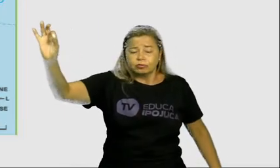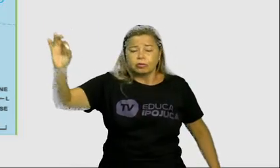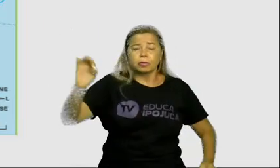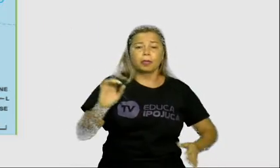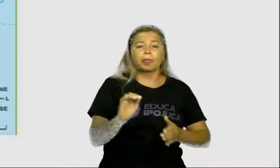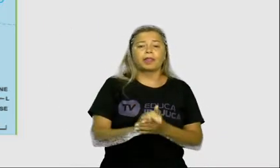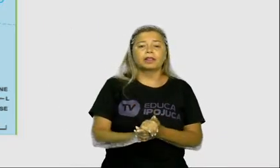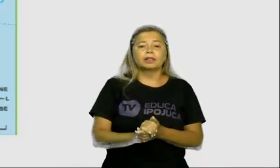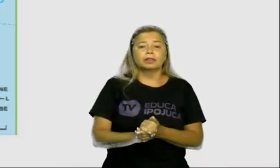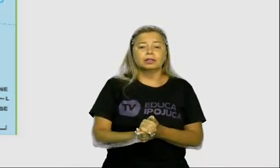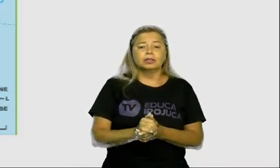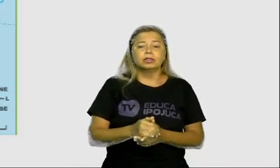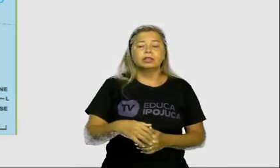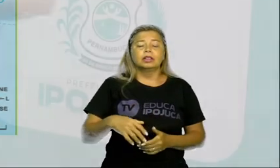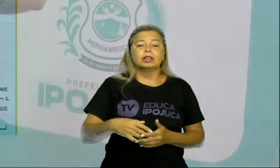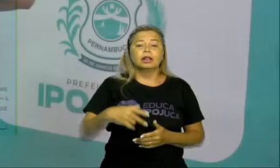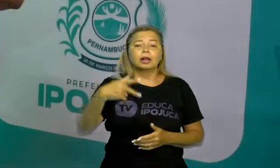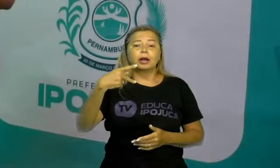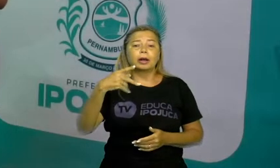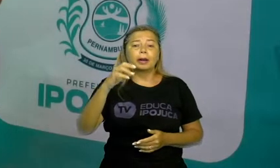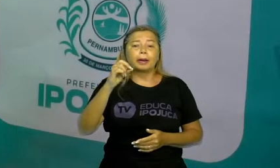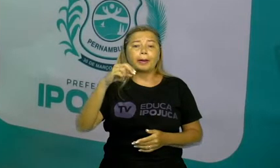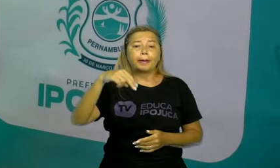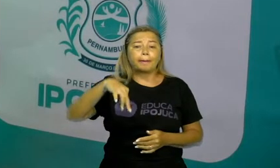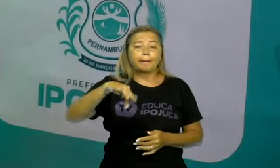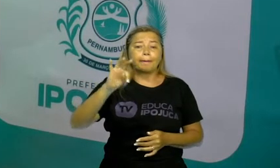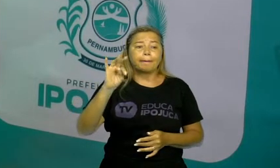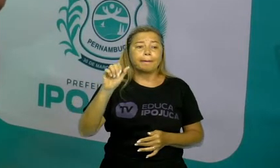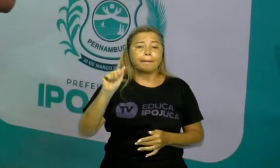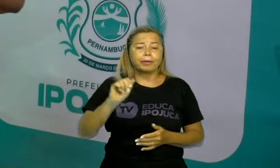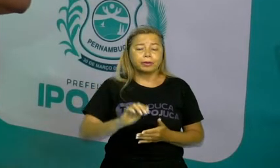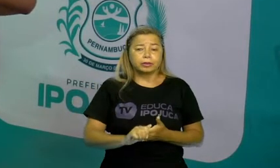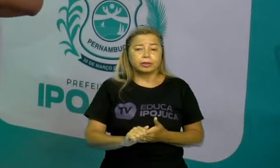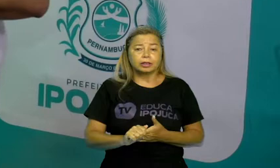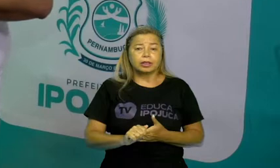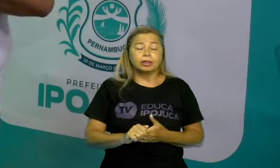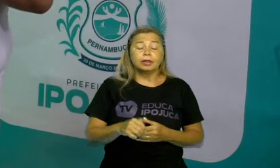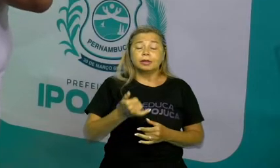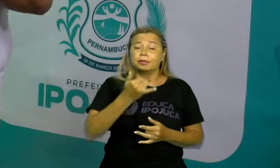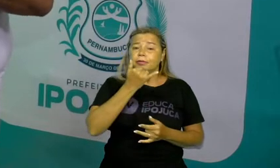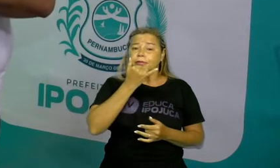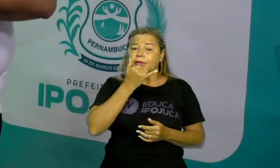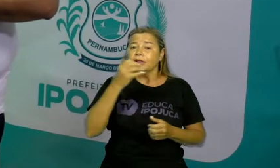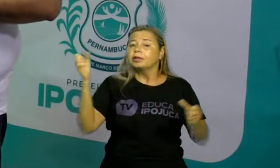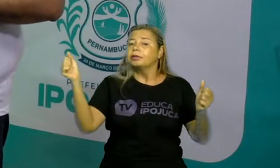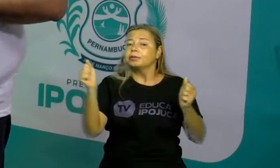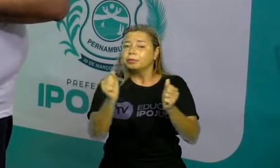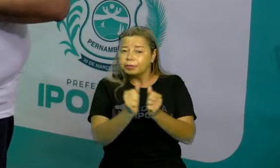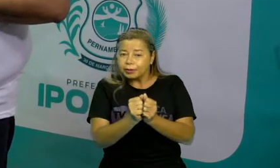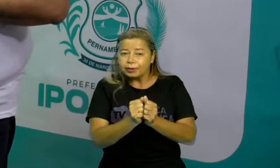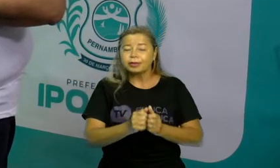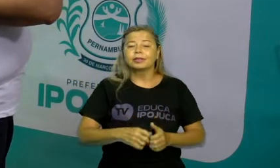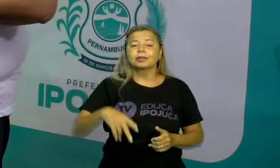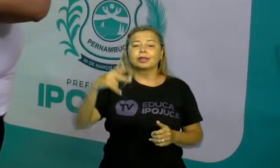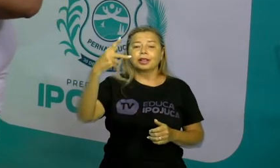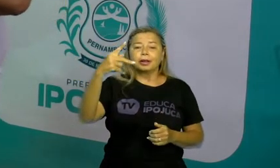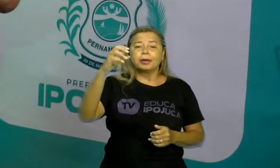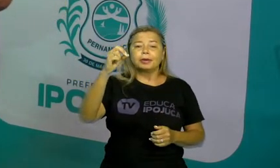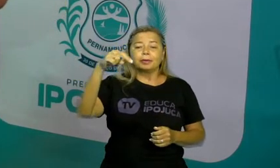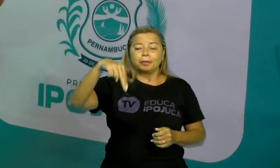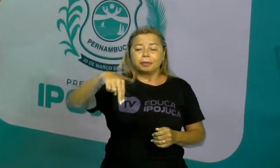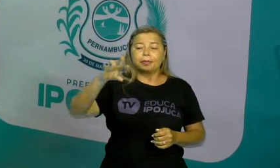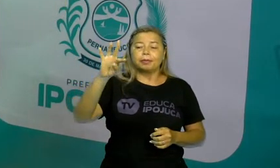leste, a ponta do Seixas, localizado no estado da Paraíba, em João Pessoa. Certo?